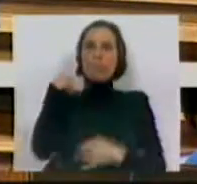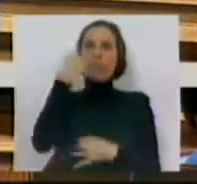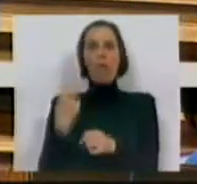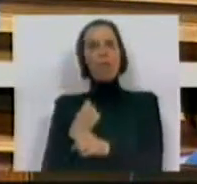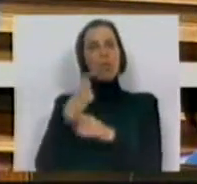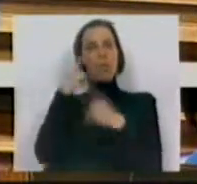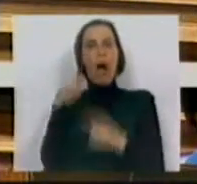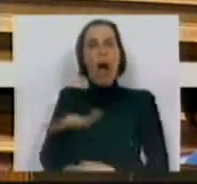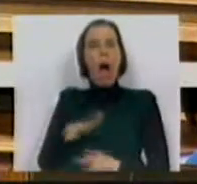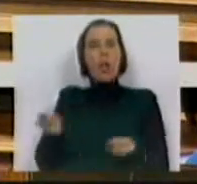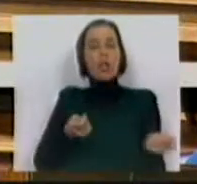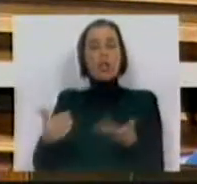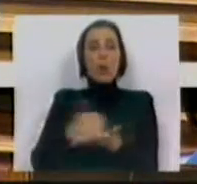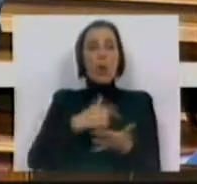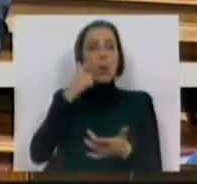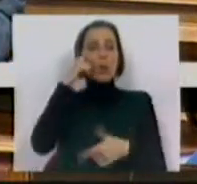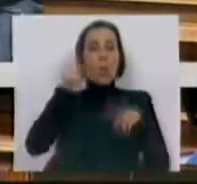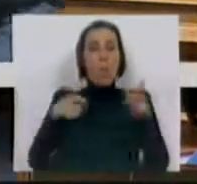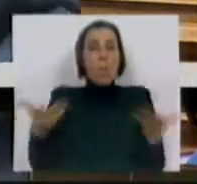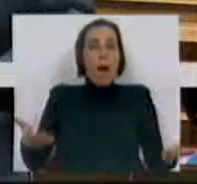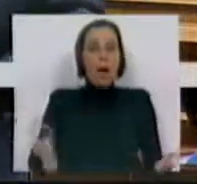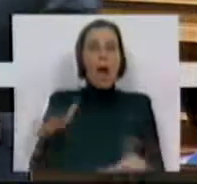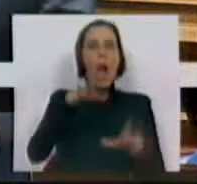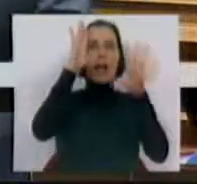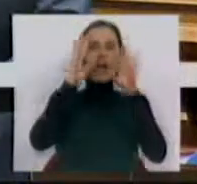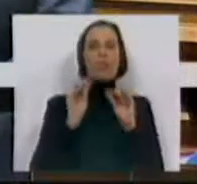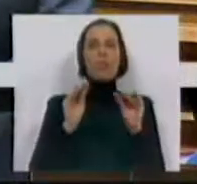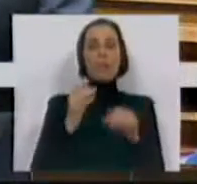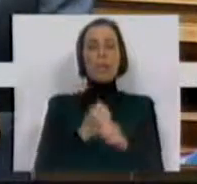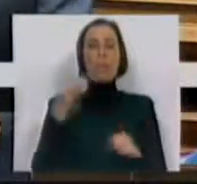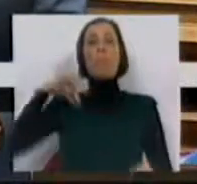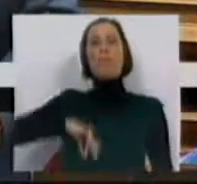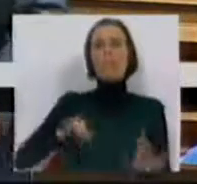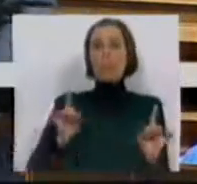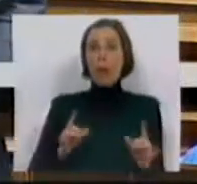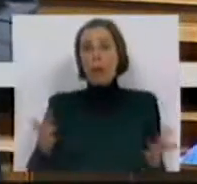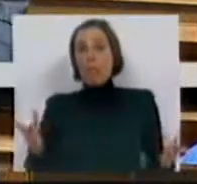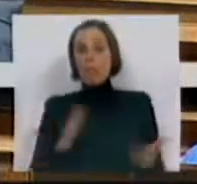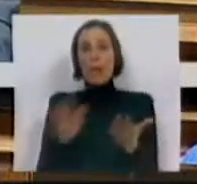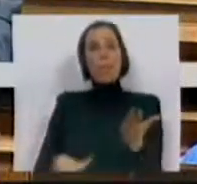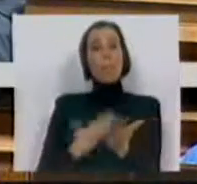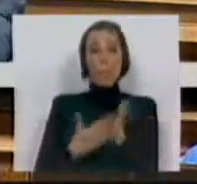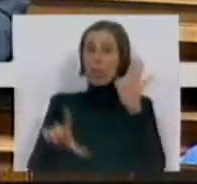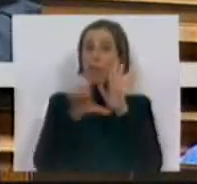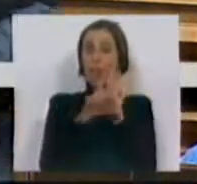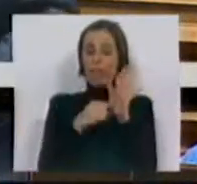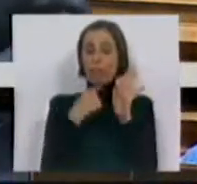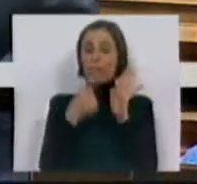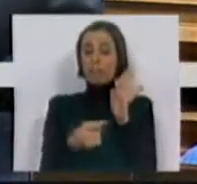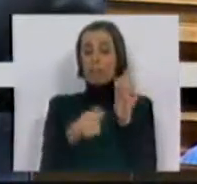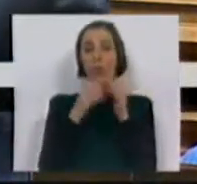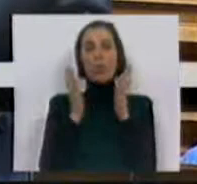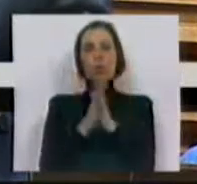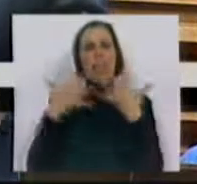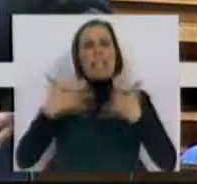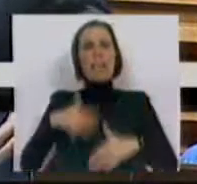a função pública na área da gestão de recursos humanos? Na área da formação profissional. A proposta de lei, afirmam todas